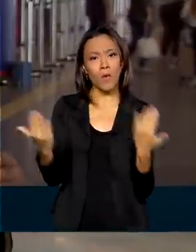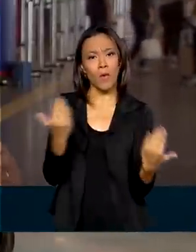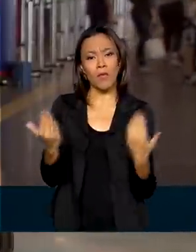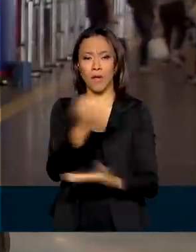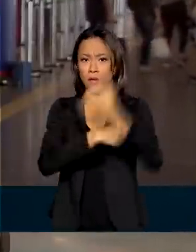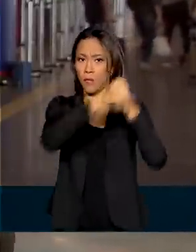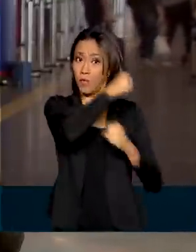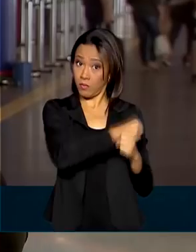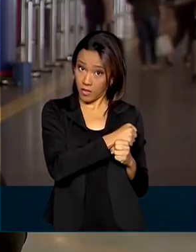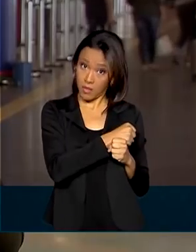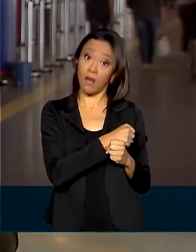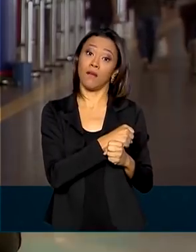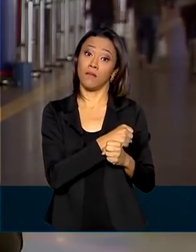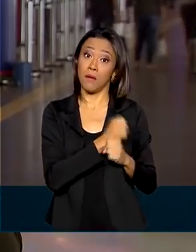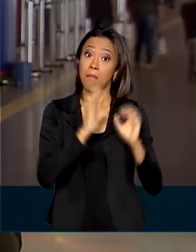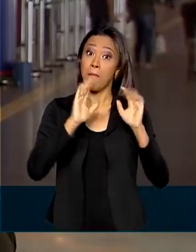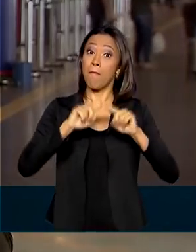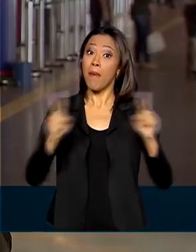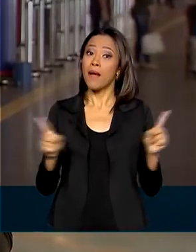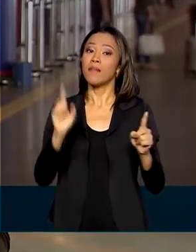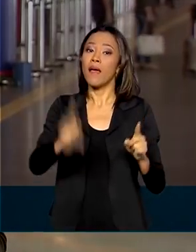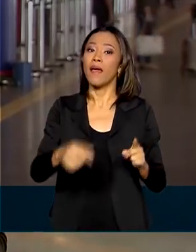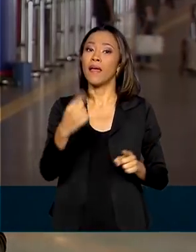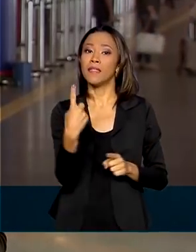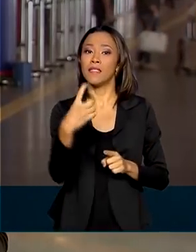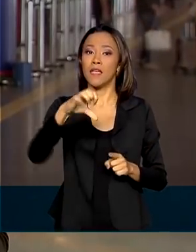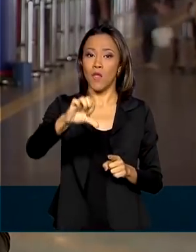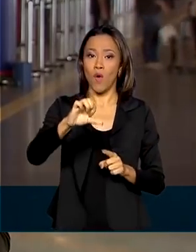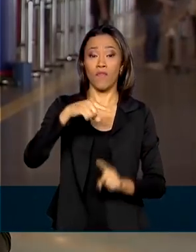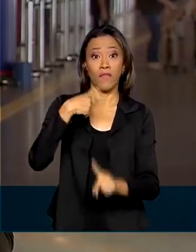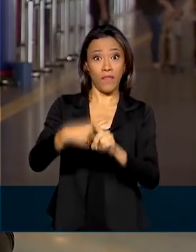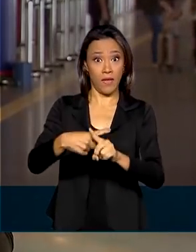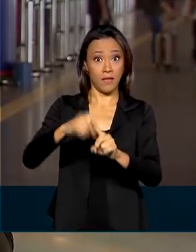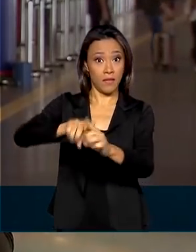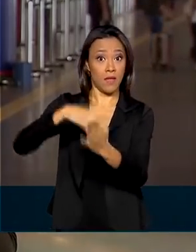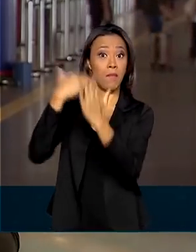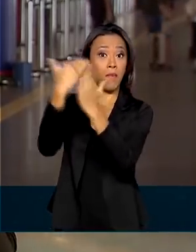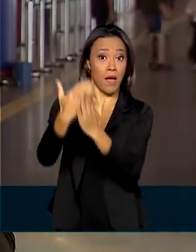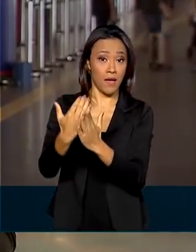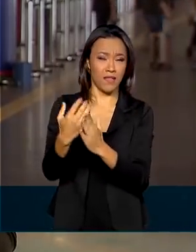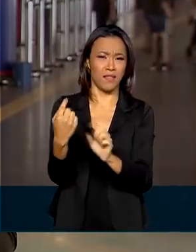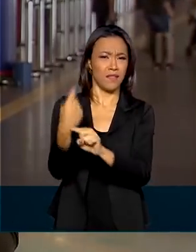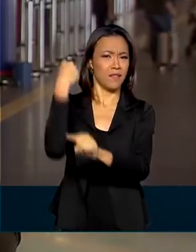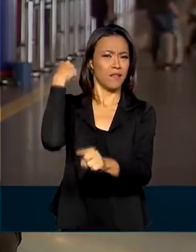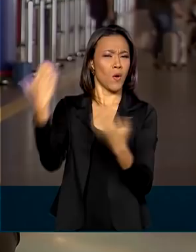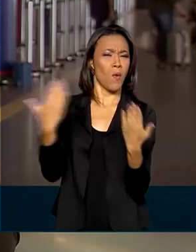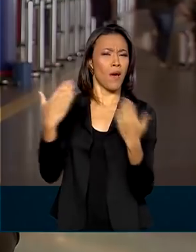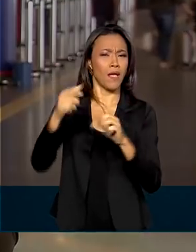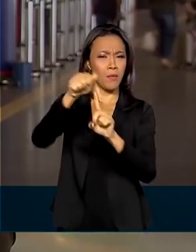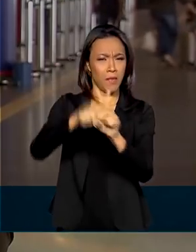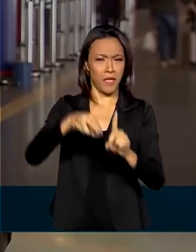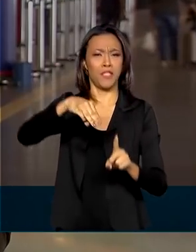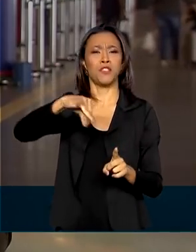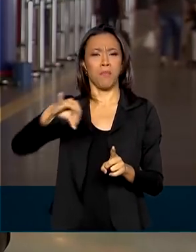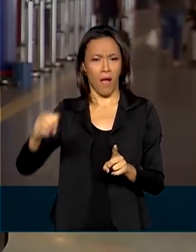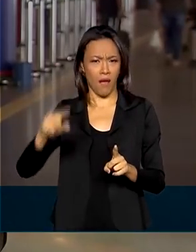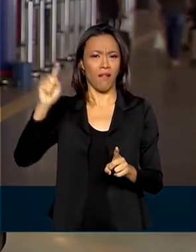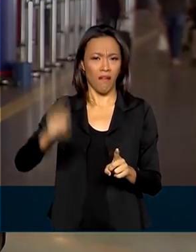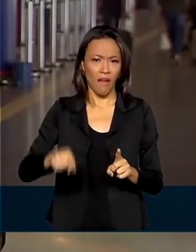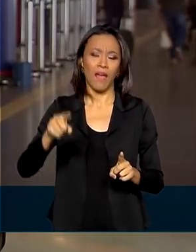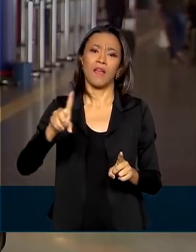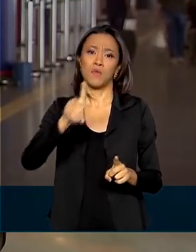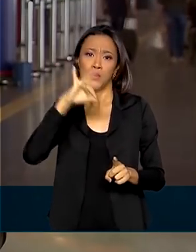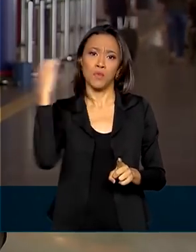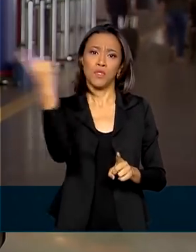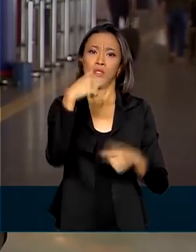passado, mas já é 19 vezes maior do que no feriado do dia 1º de maio, o dia do trabalhador, quando o Brasil vivia o auge da